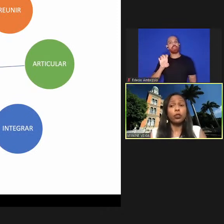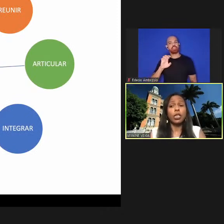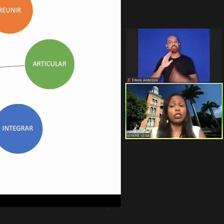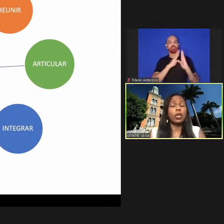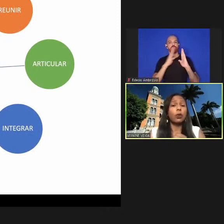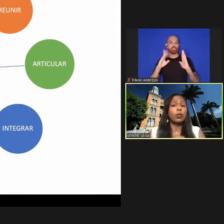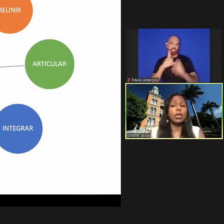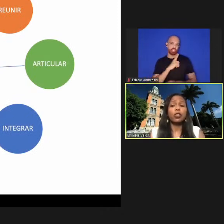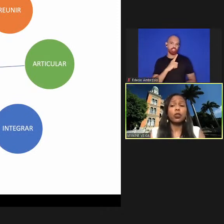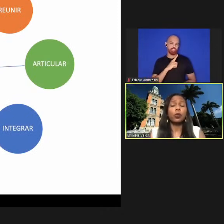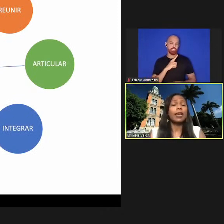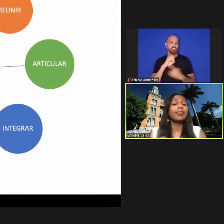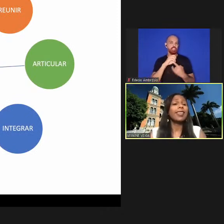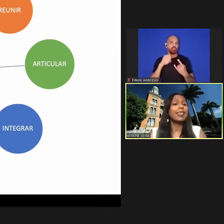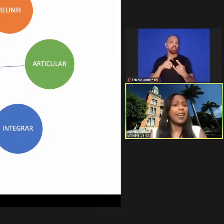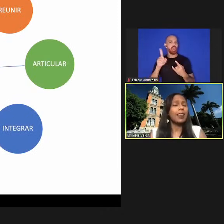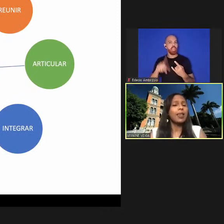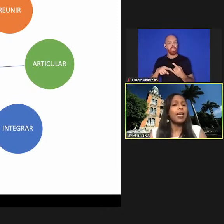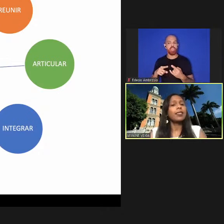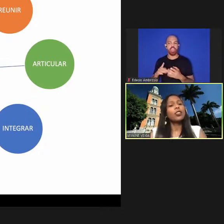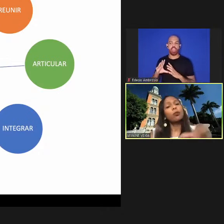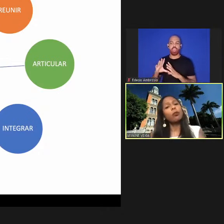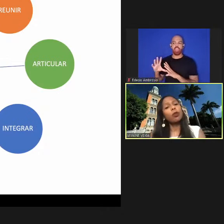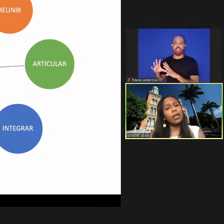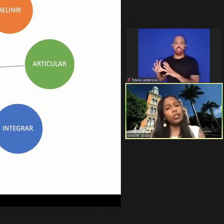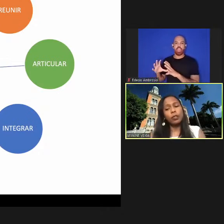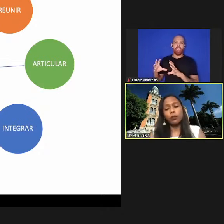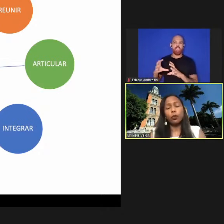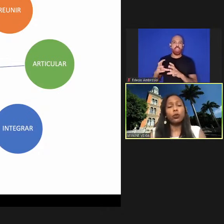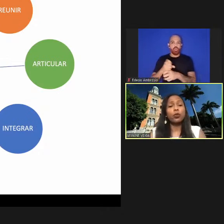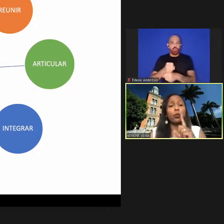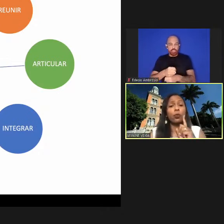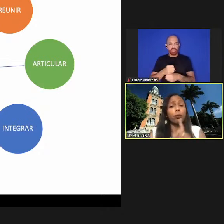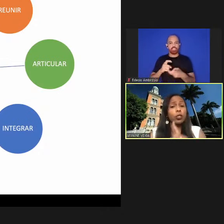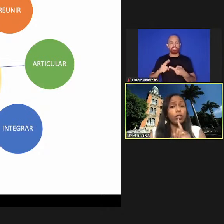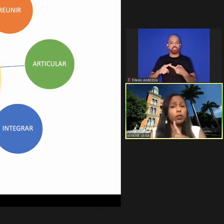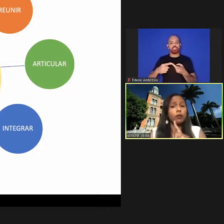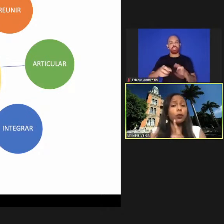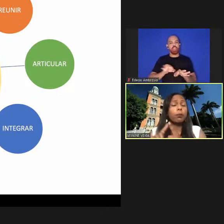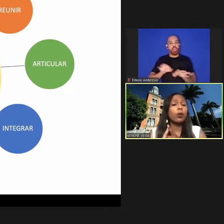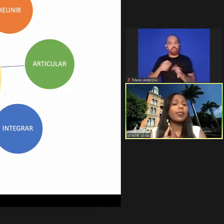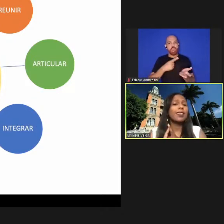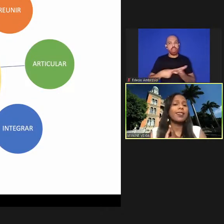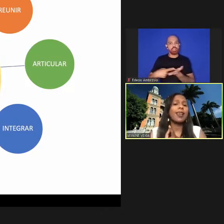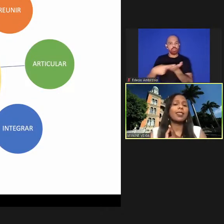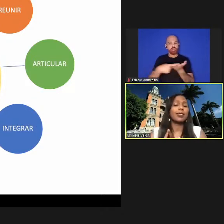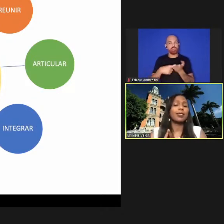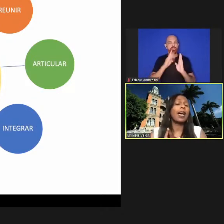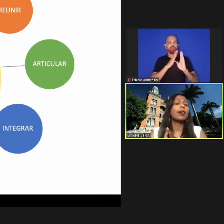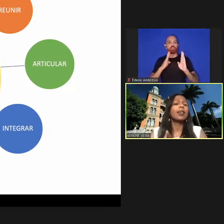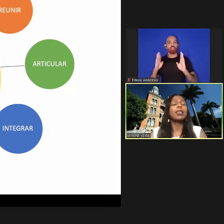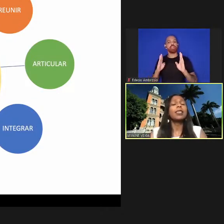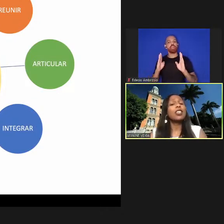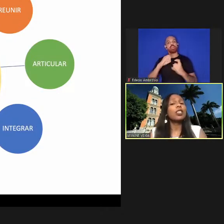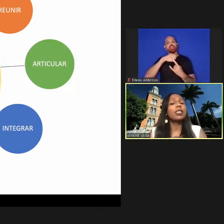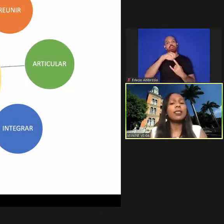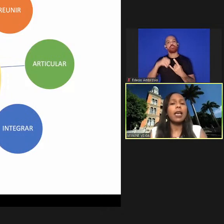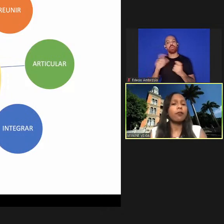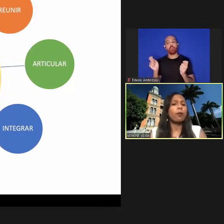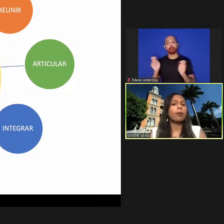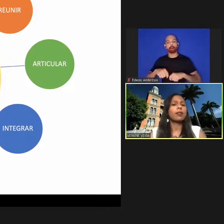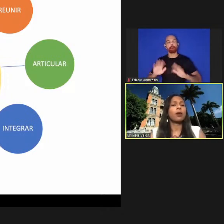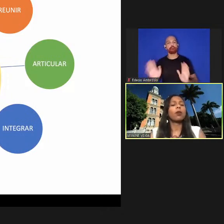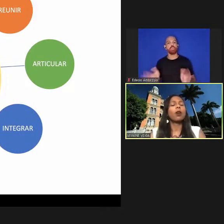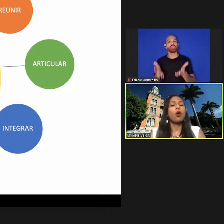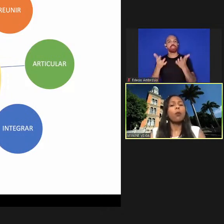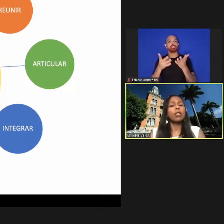Fiocruz que é de reunir articular integrar essas bibliotecas da Fiocruz com o objetivo de potencializar e agilizar